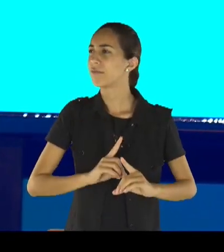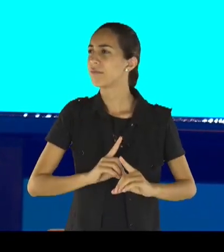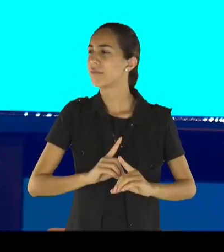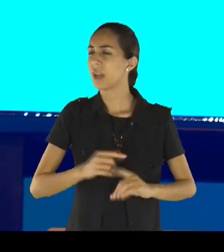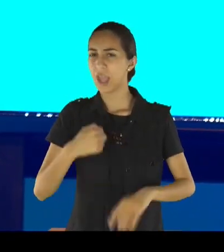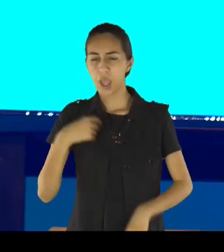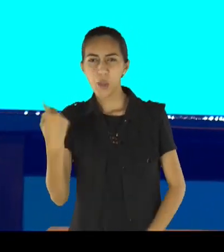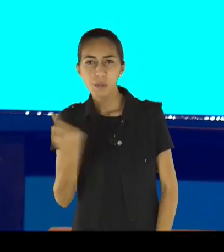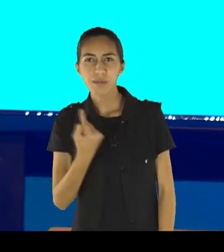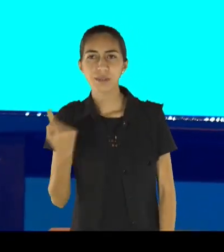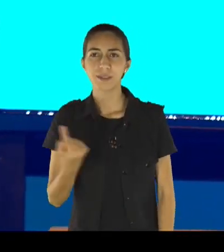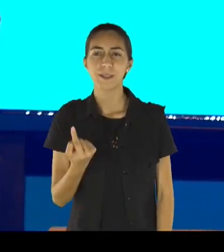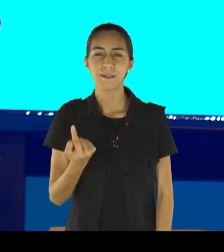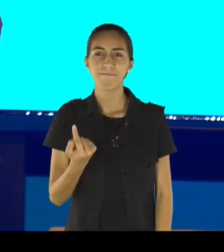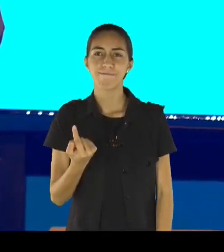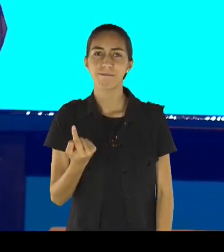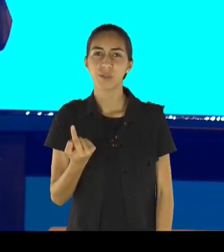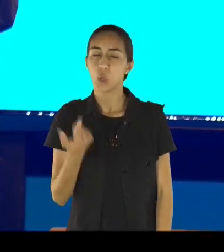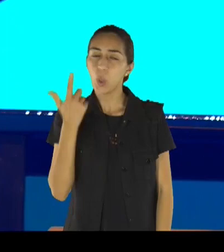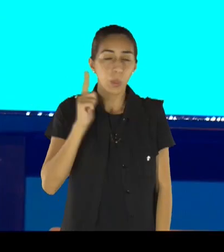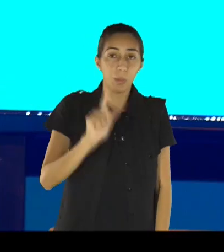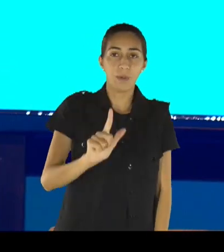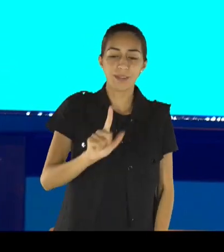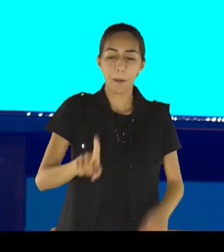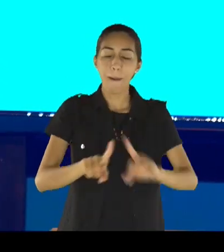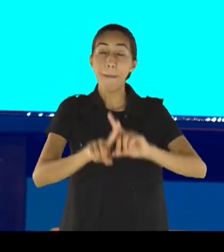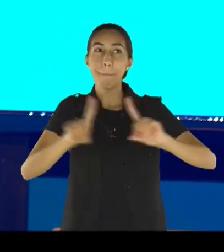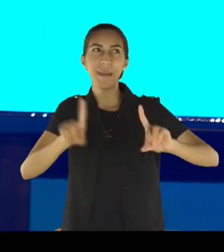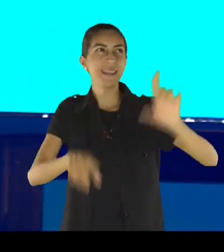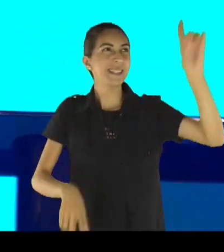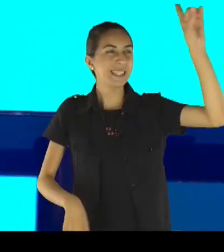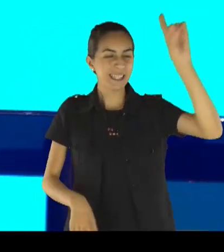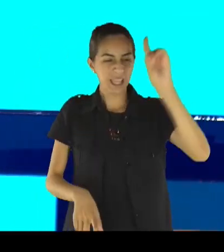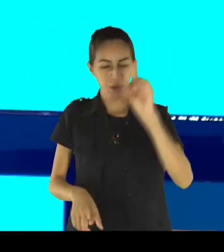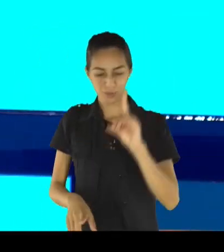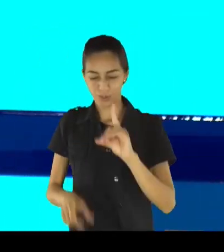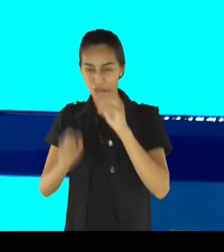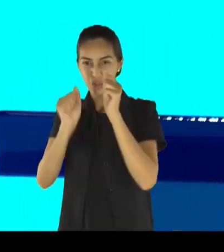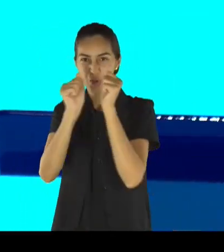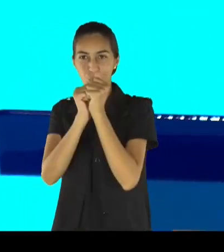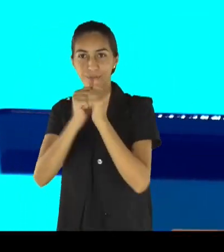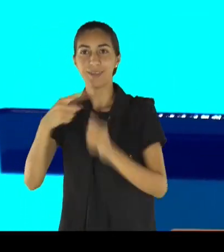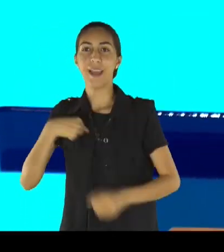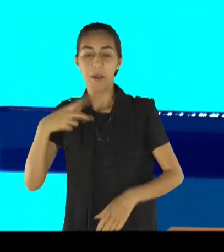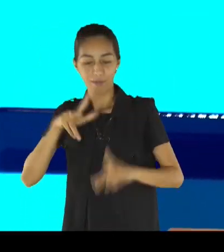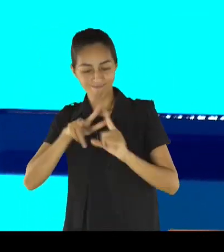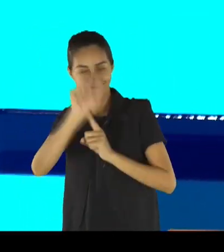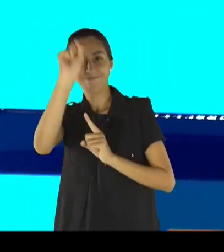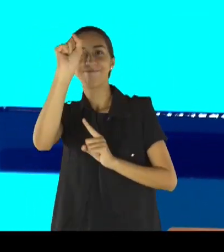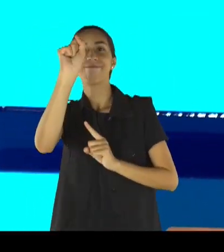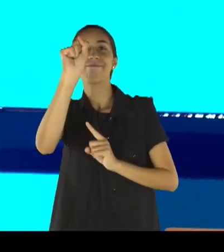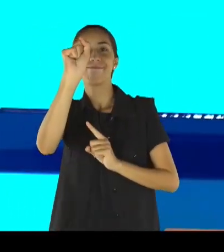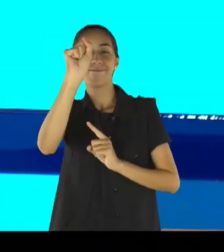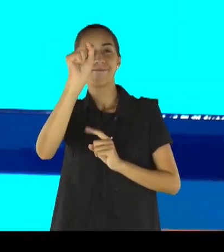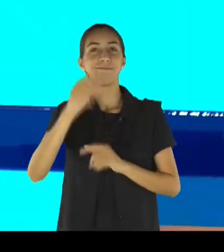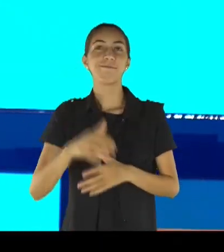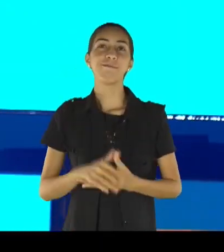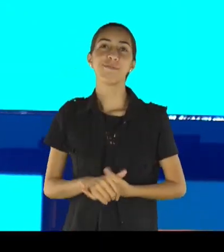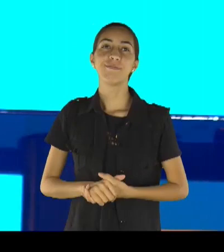mas eu, com o Deus, eu sou muito mais forte, do que qualquer situação, você crê nisso, querido?